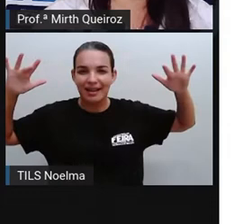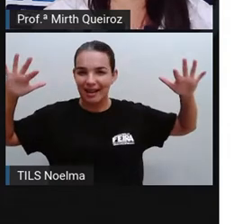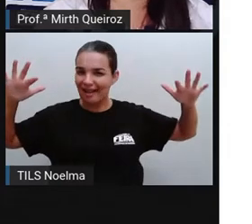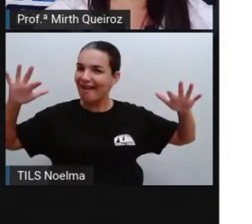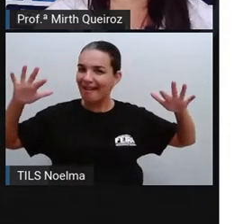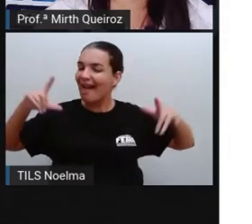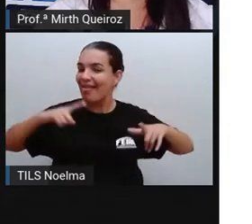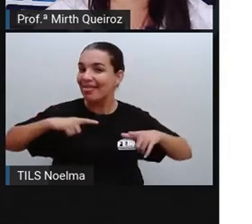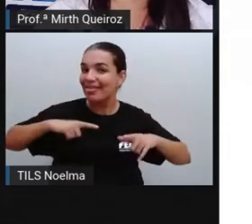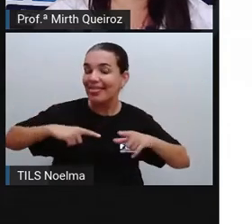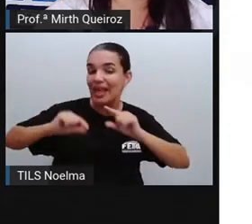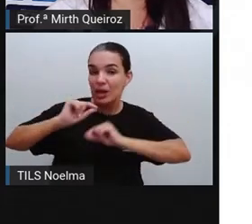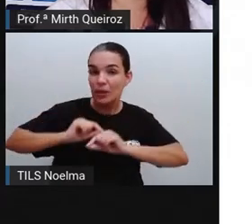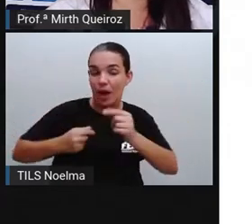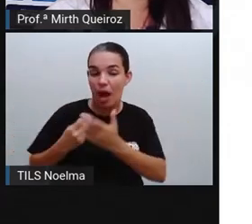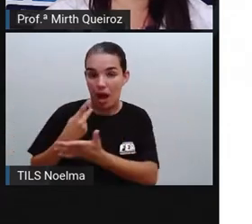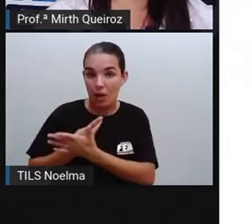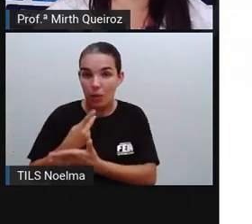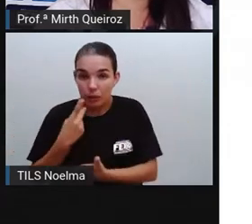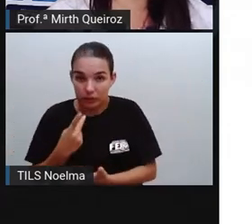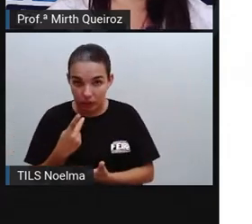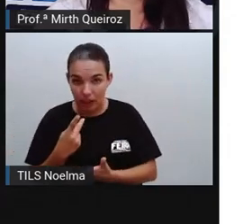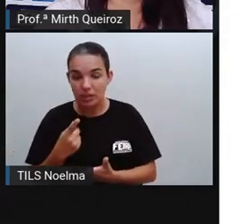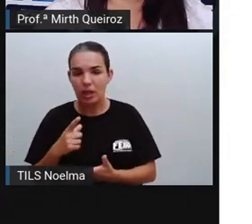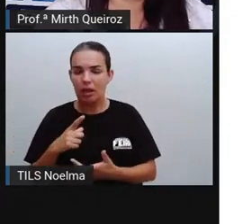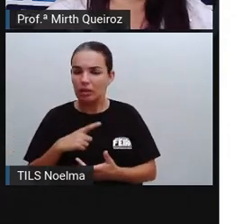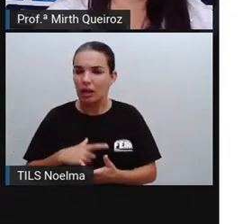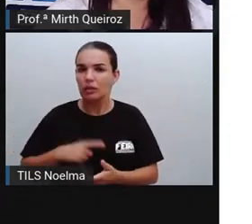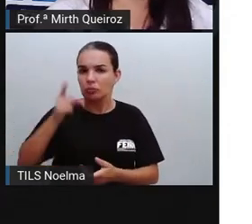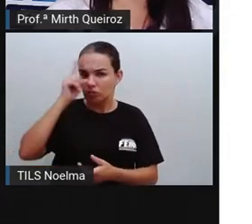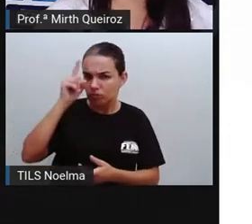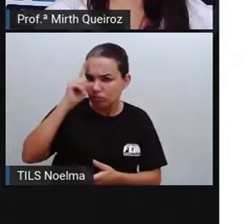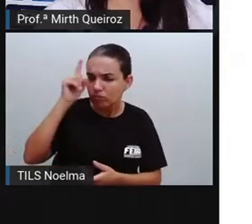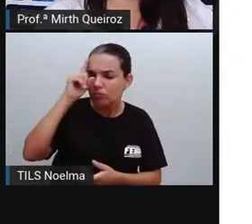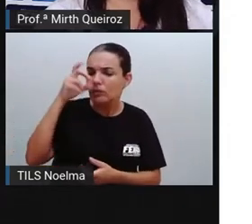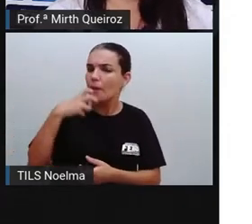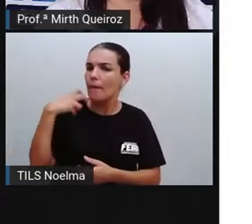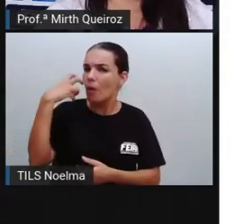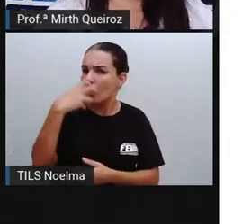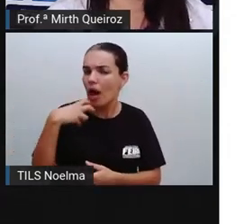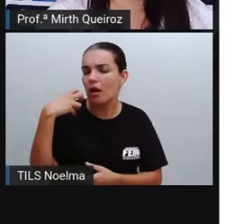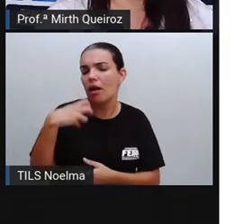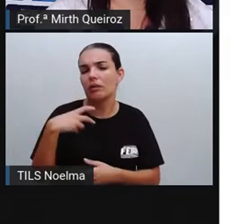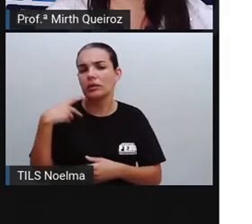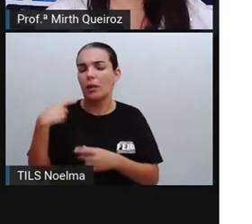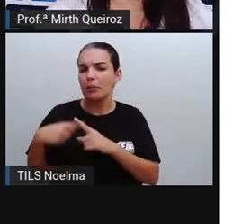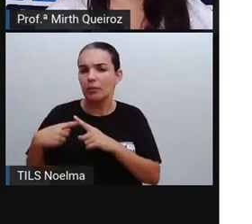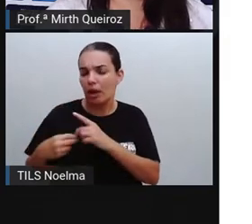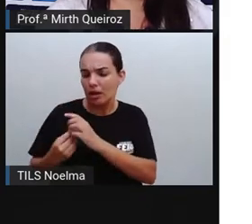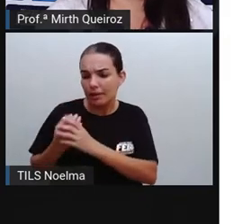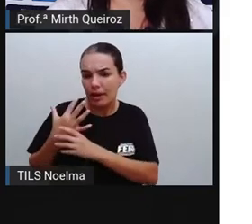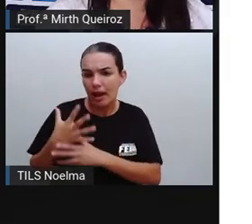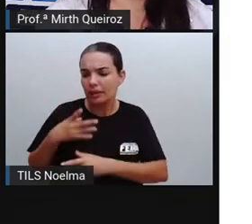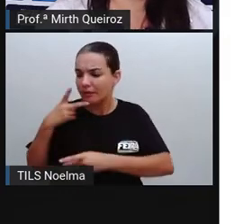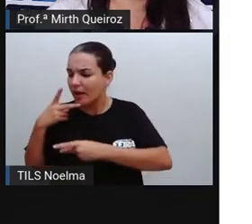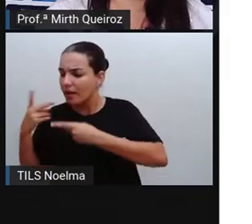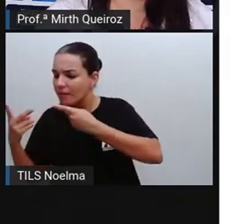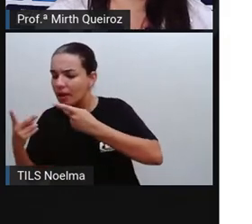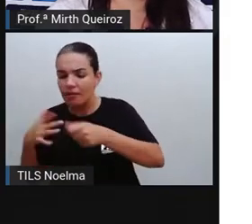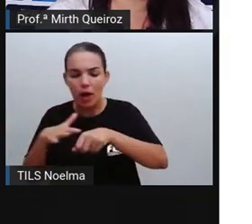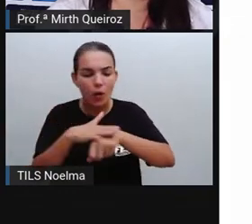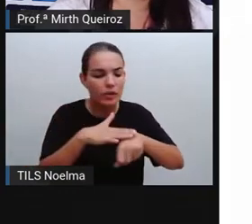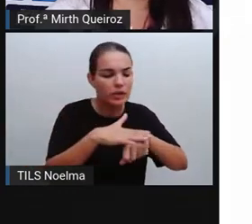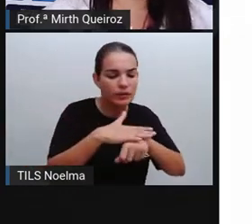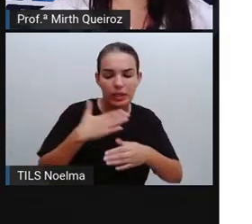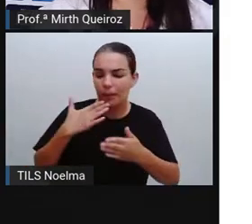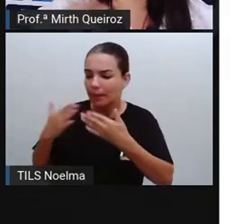As lendas acontecem de forma onde há a tradição oral, elas são criadas a partir da oralidade, né? São narrativas